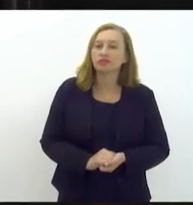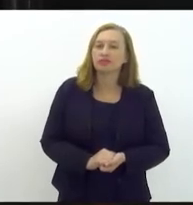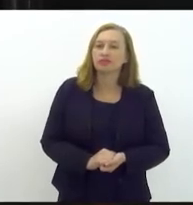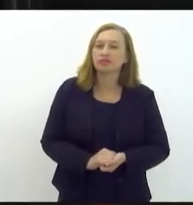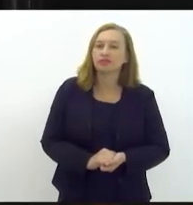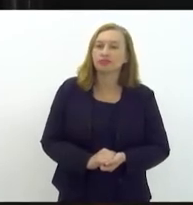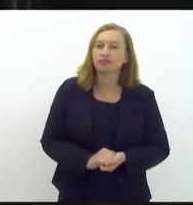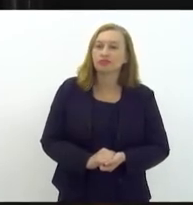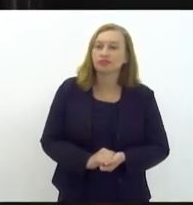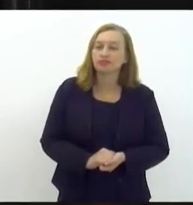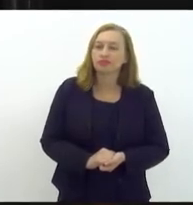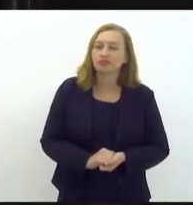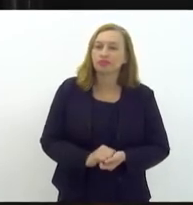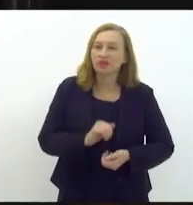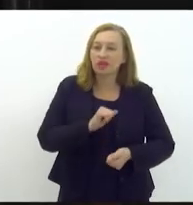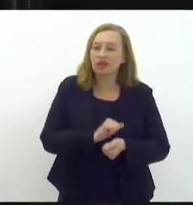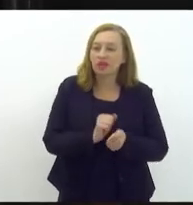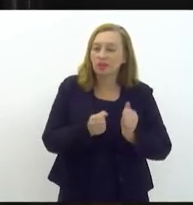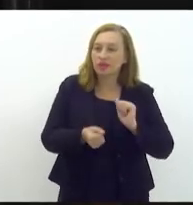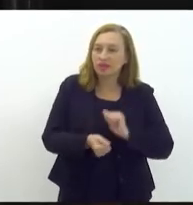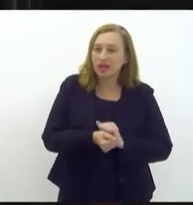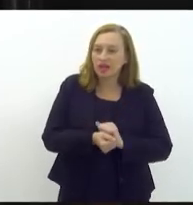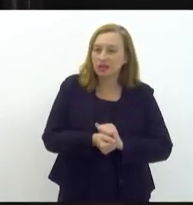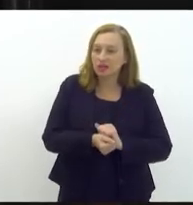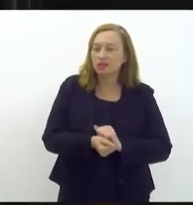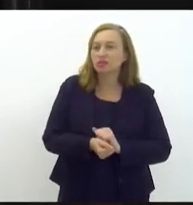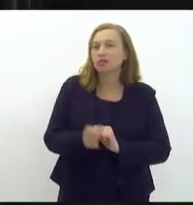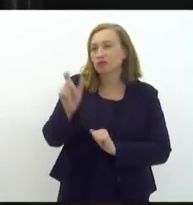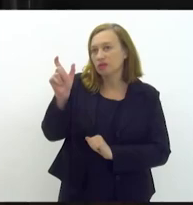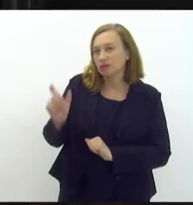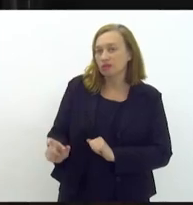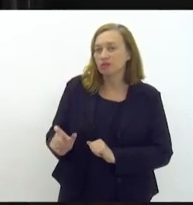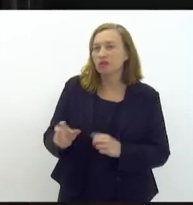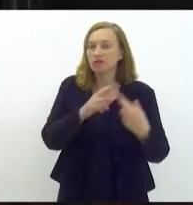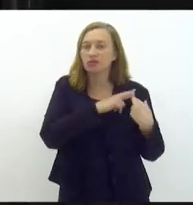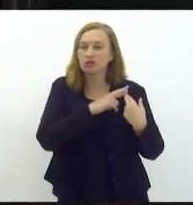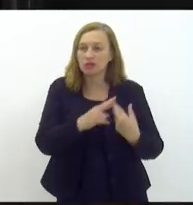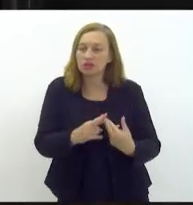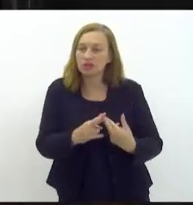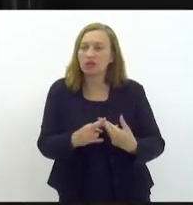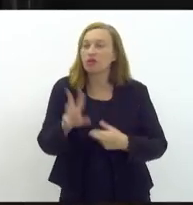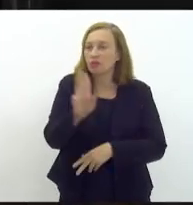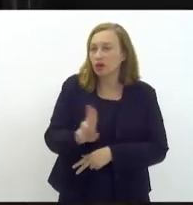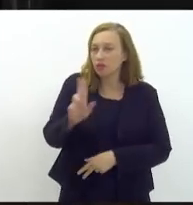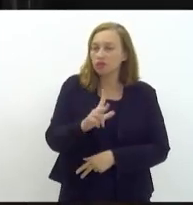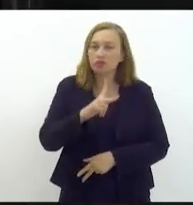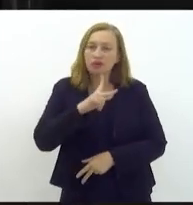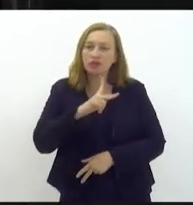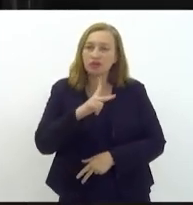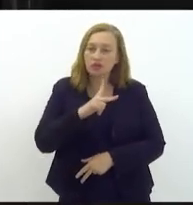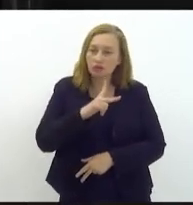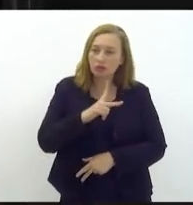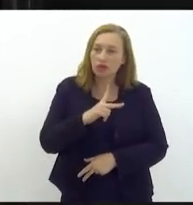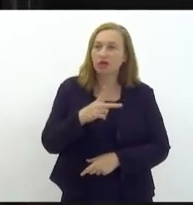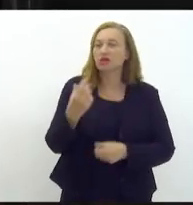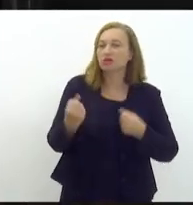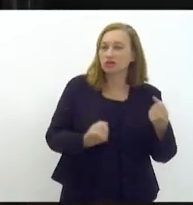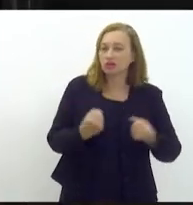devidamente atestada por órgão competente ou por seus responsáveis legais para uso pessoal limitando veículos